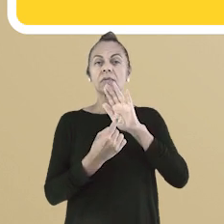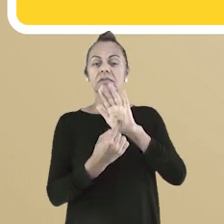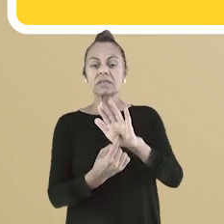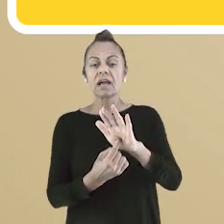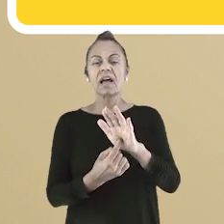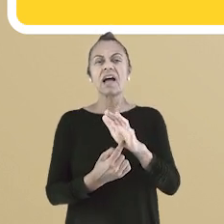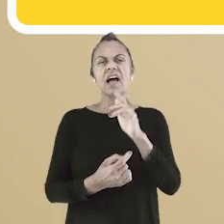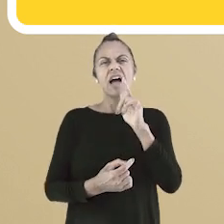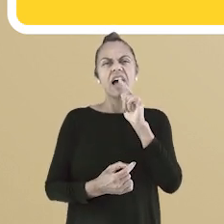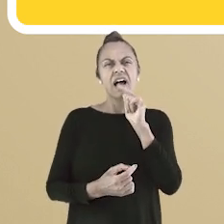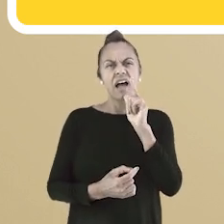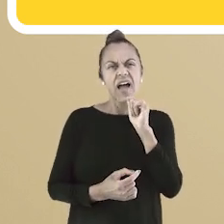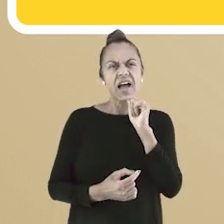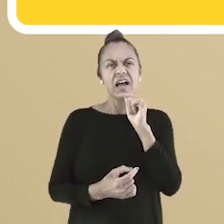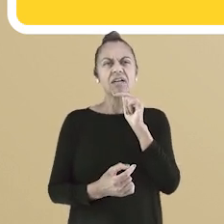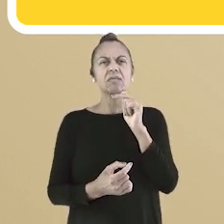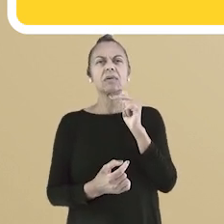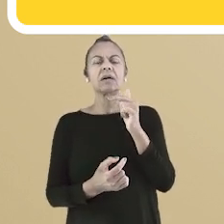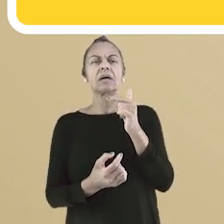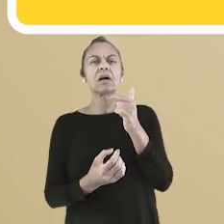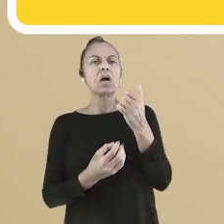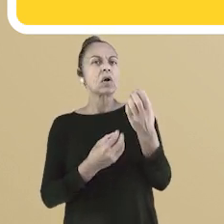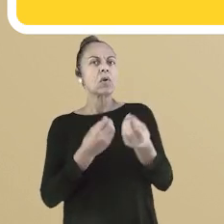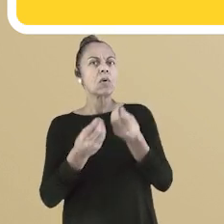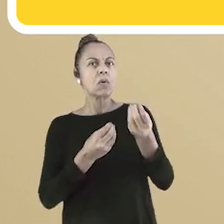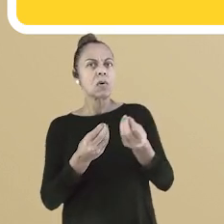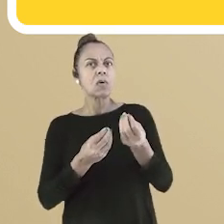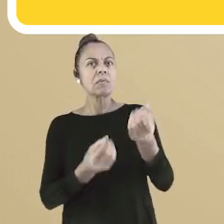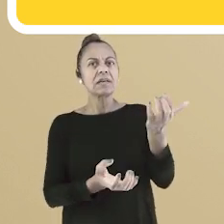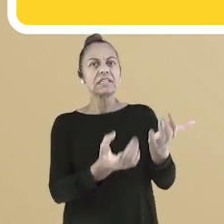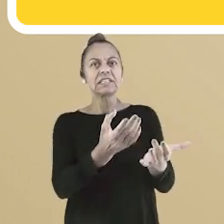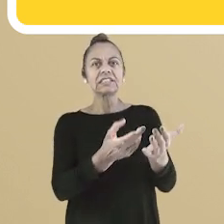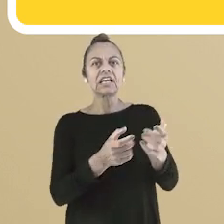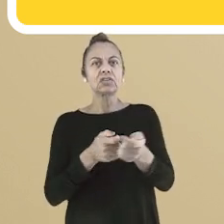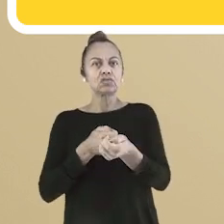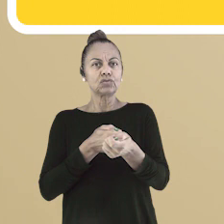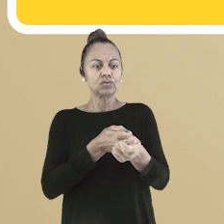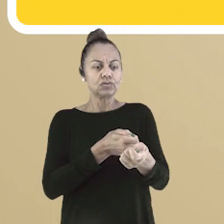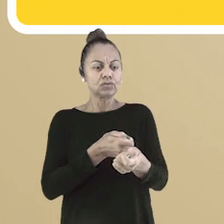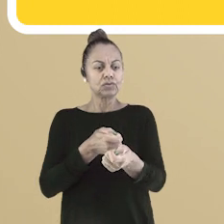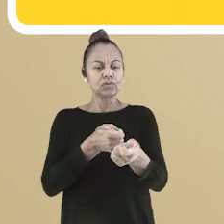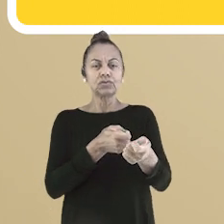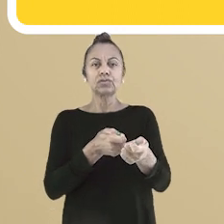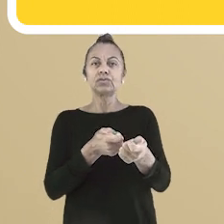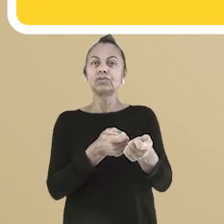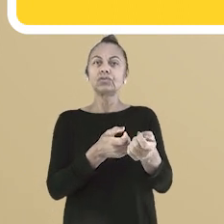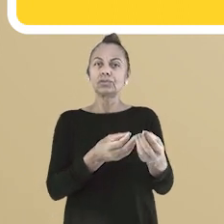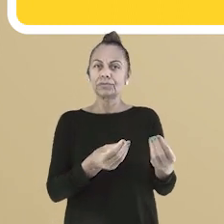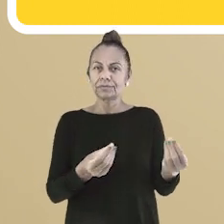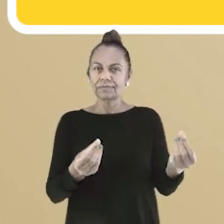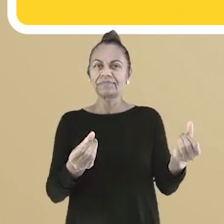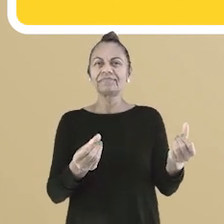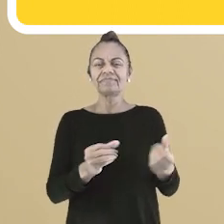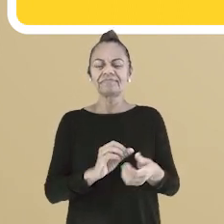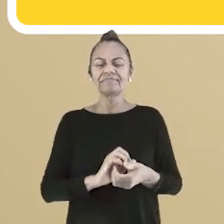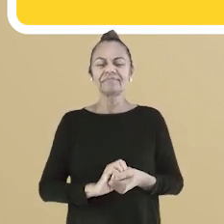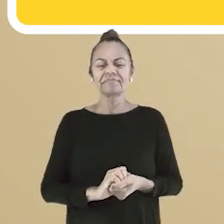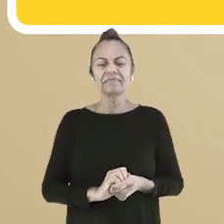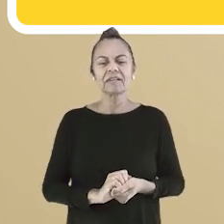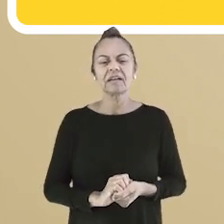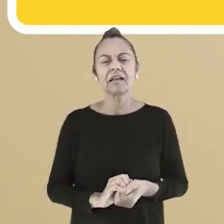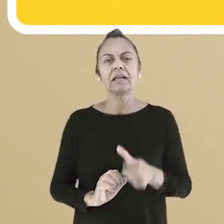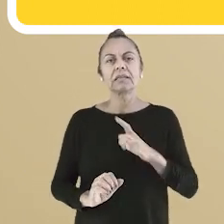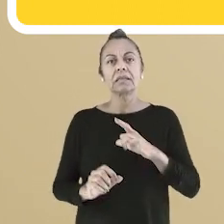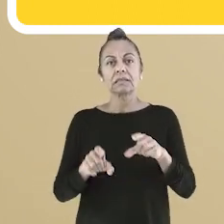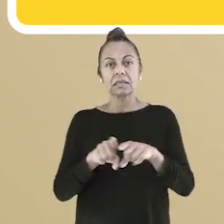presença de água e outros produtos de combate a incêndio. Dessa forma, os itens encontrados são, normalmente,